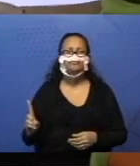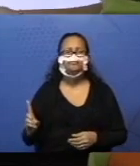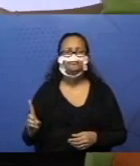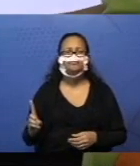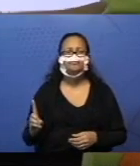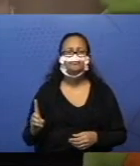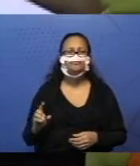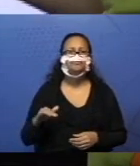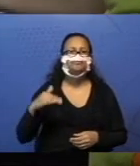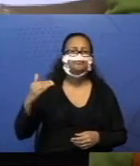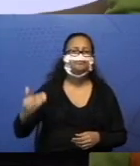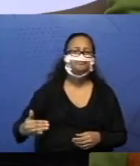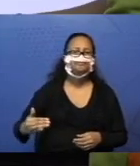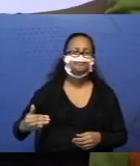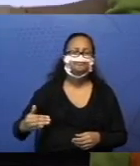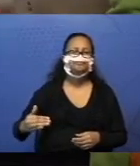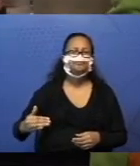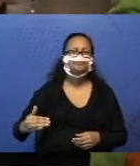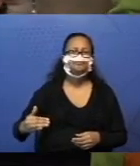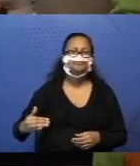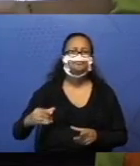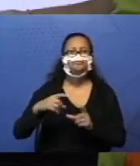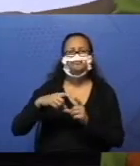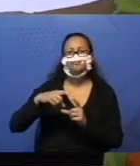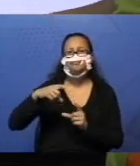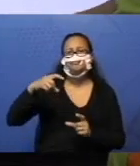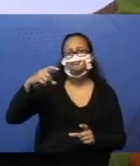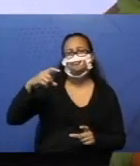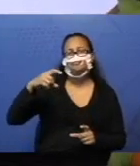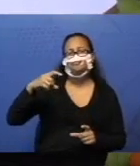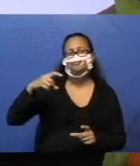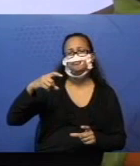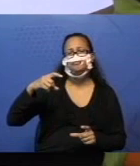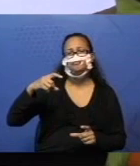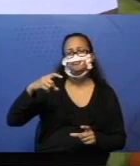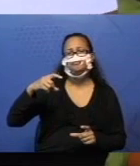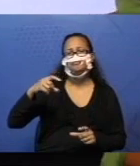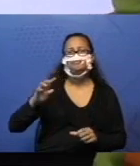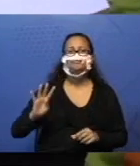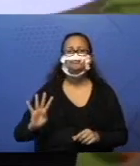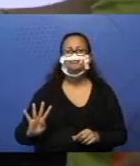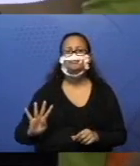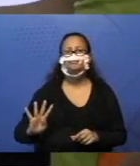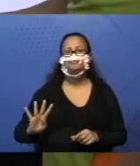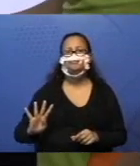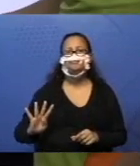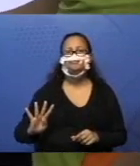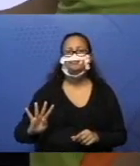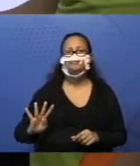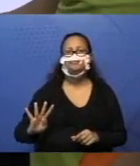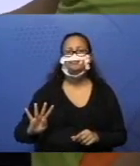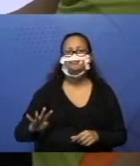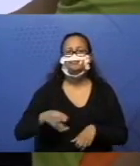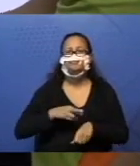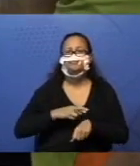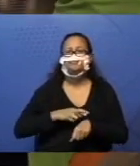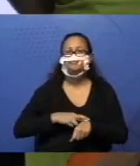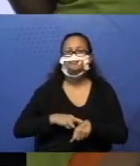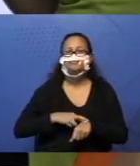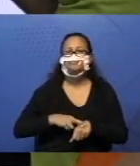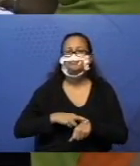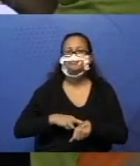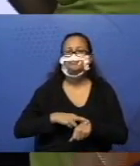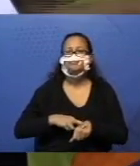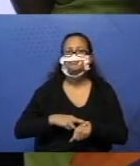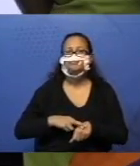Próximo, foi o 5. Que barrinha que eu utilizo agora? 4, né? É da cor roxa. Se